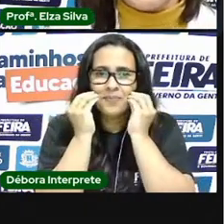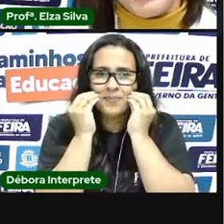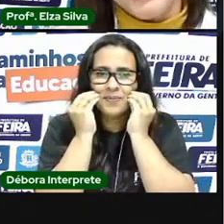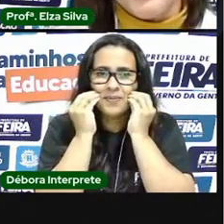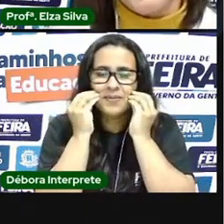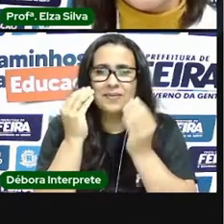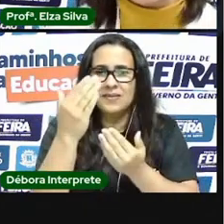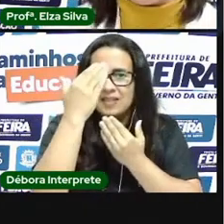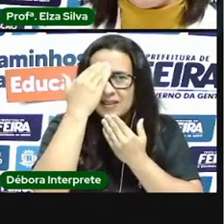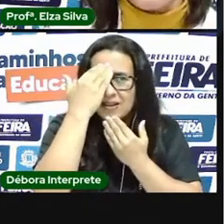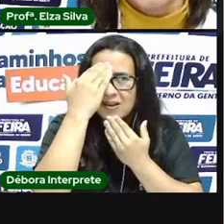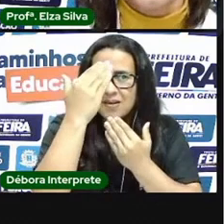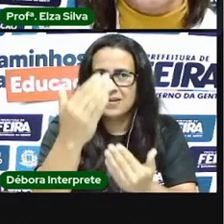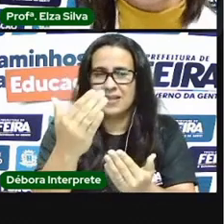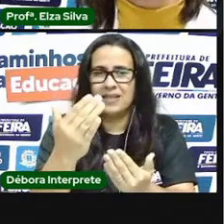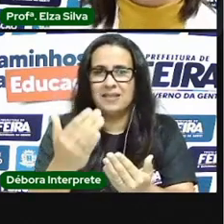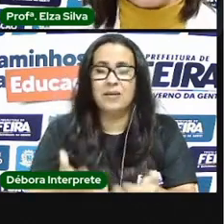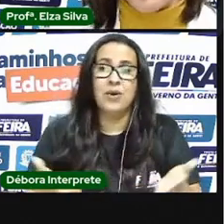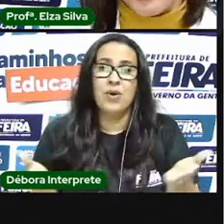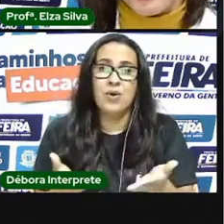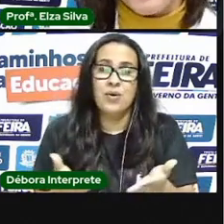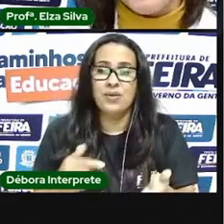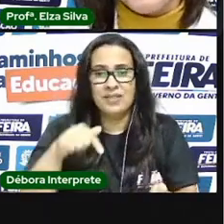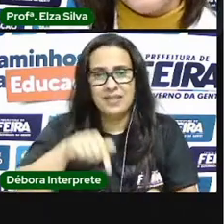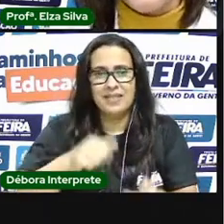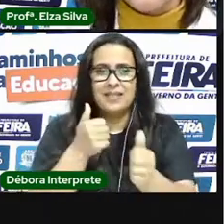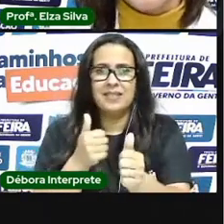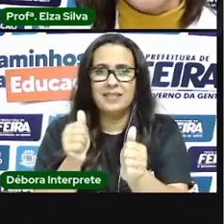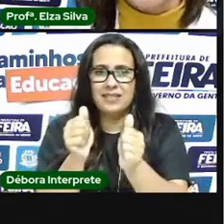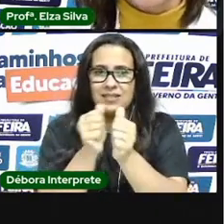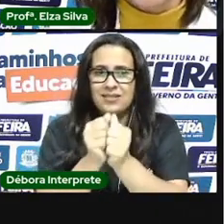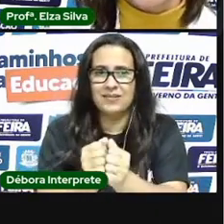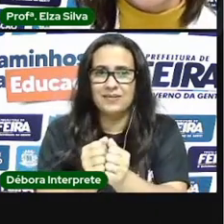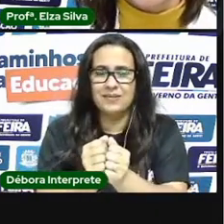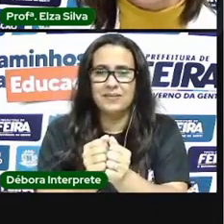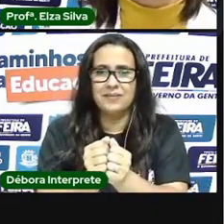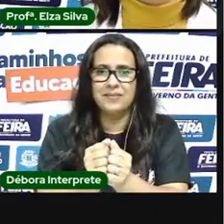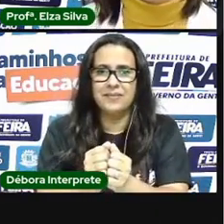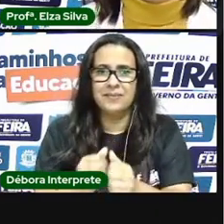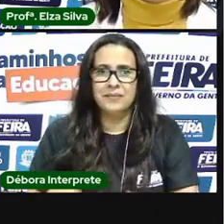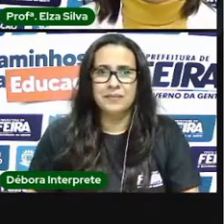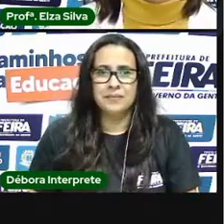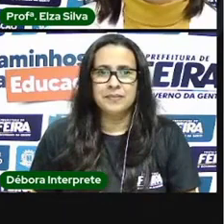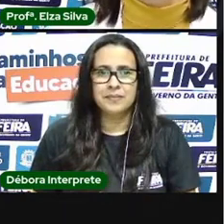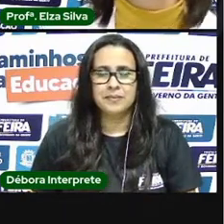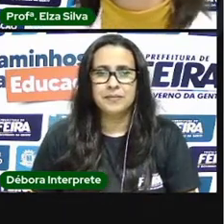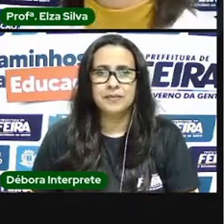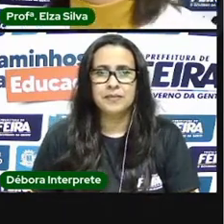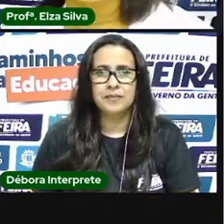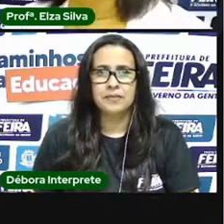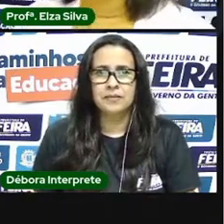obrigada por essa oportunidade desse encontro e muito obrigado grande